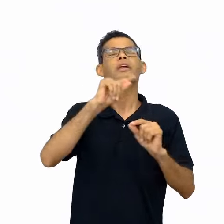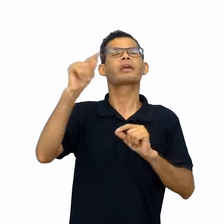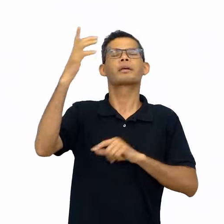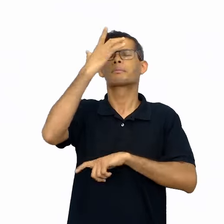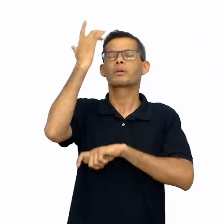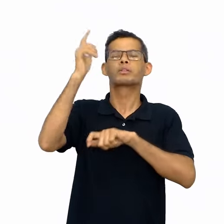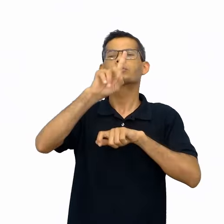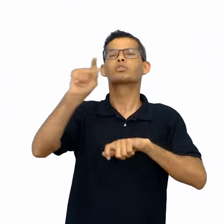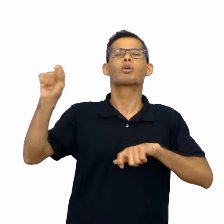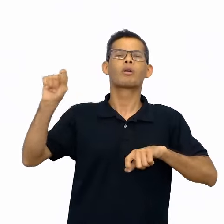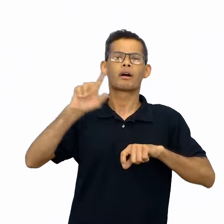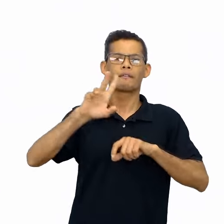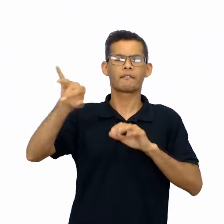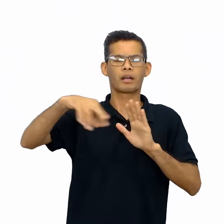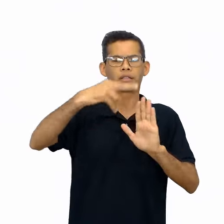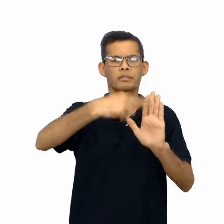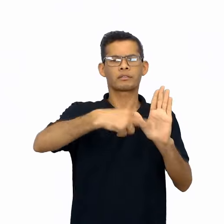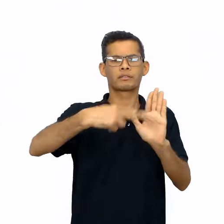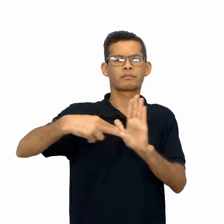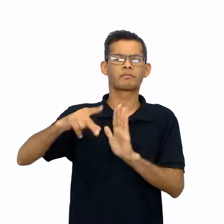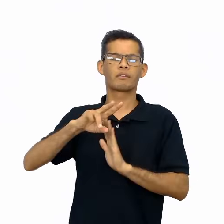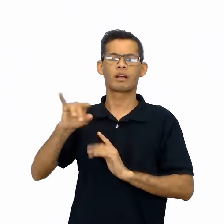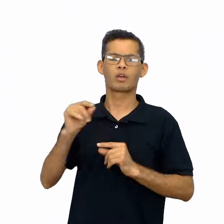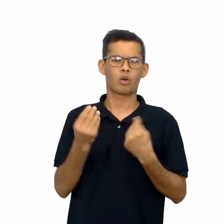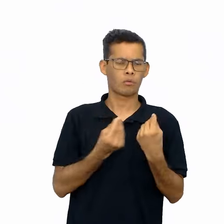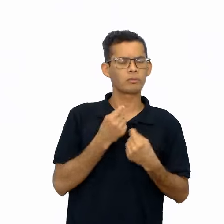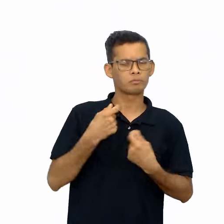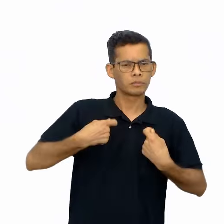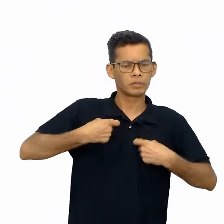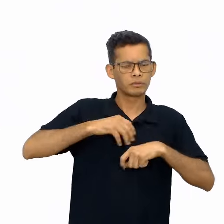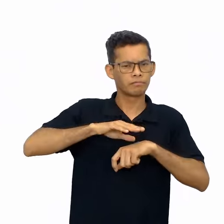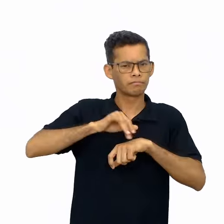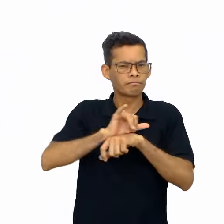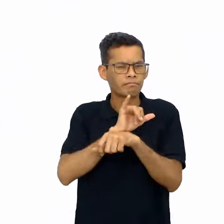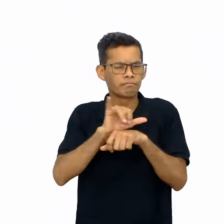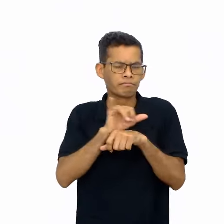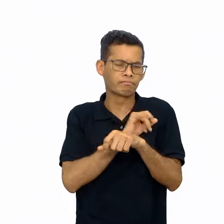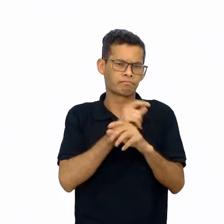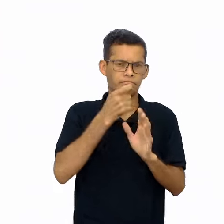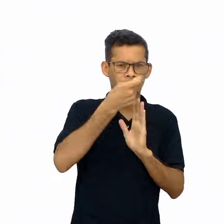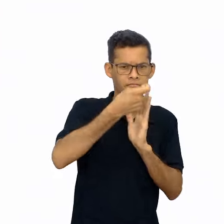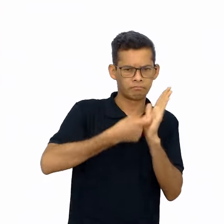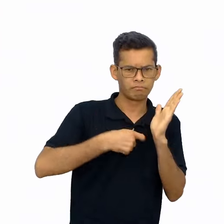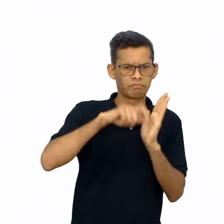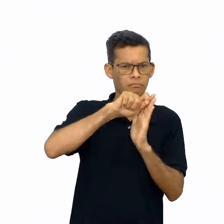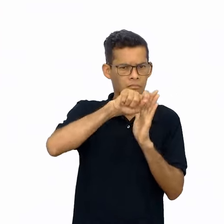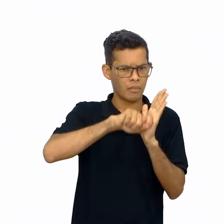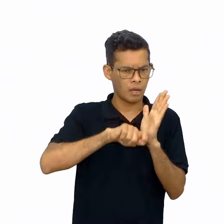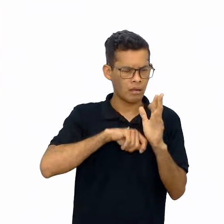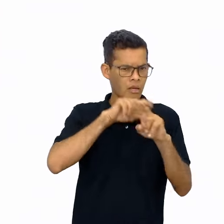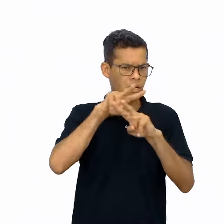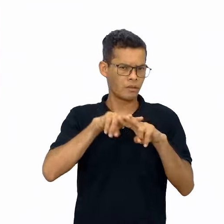regras, ou seja, ele deverá representar bem o interlocutor, no caso, colegas da sala que emprestarão